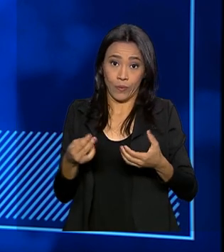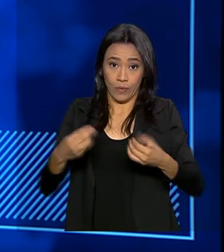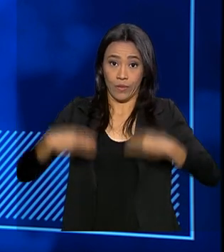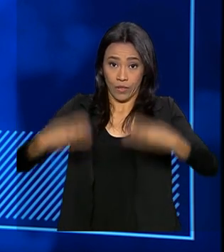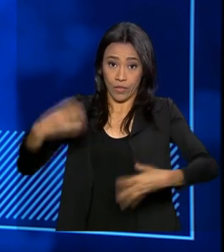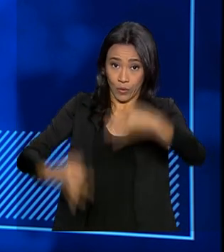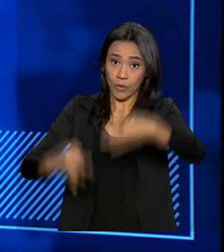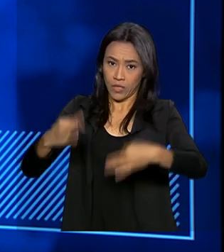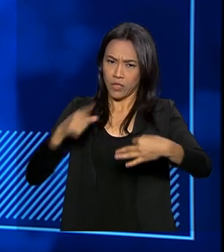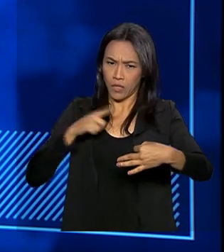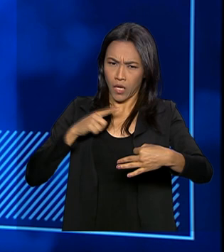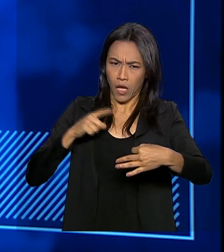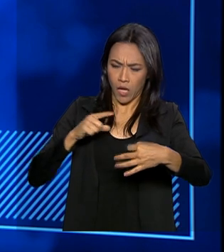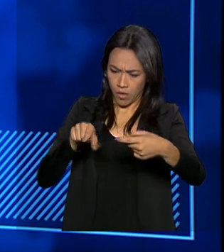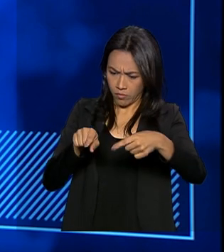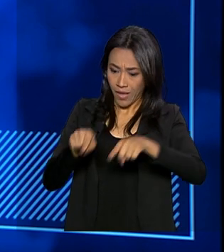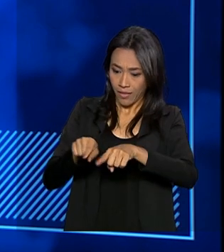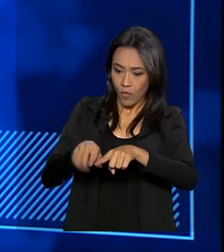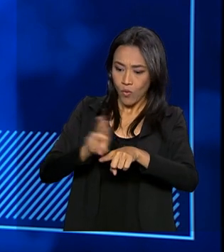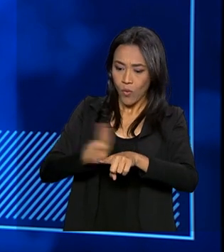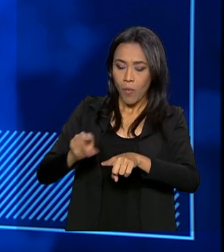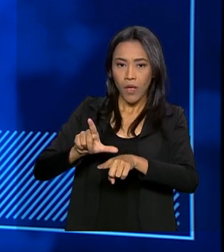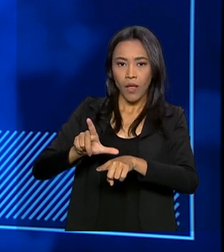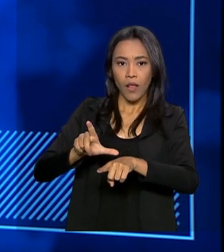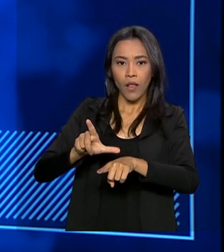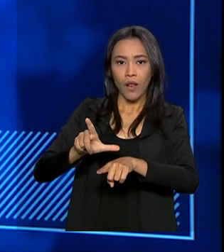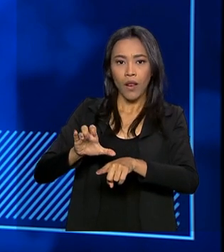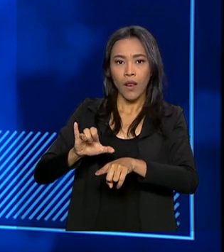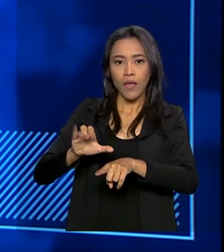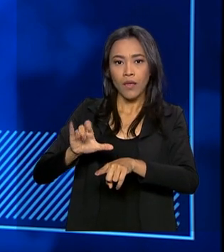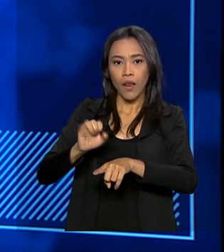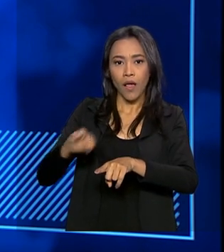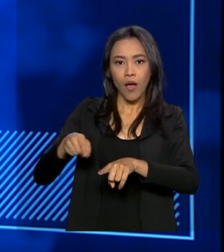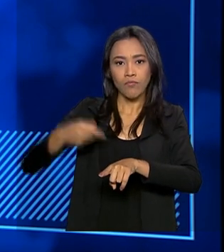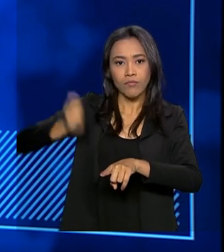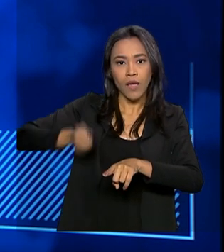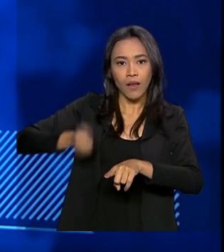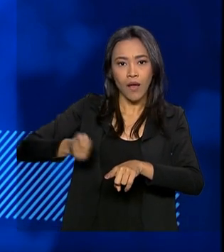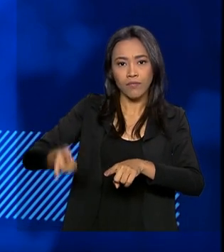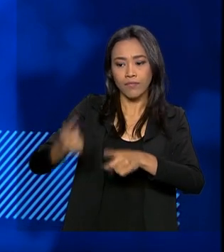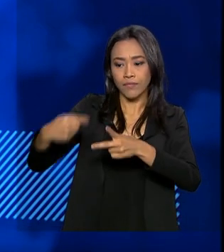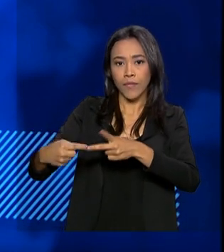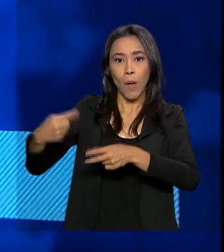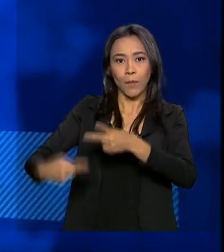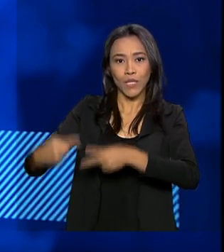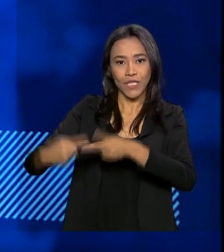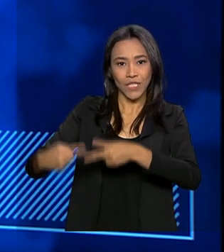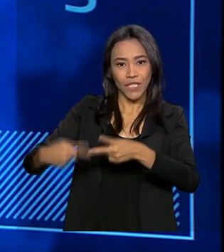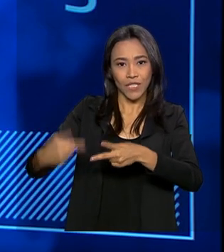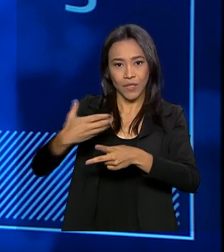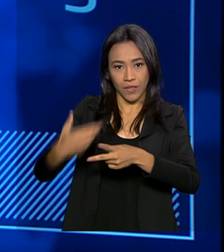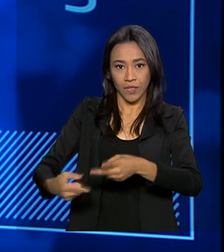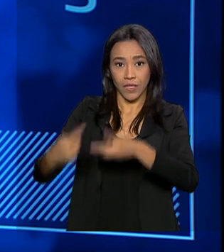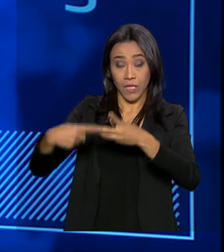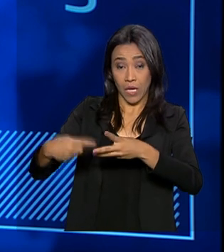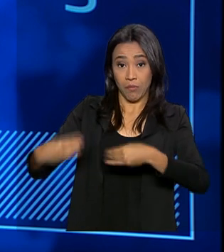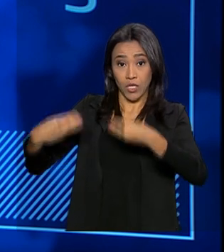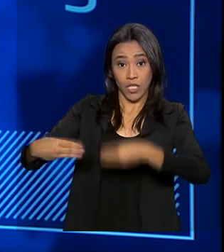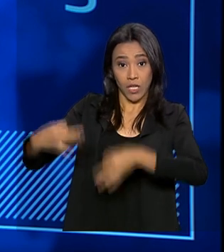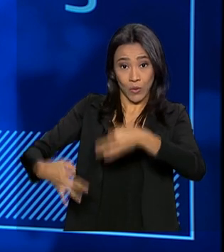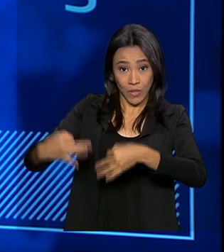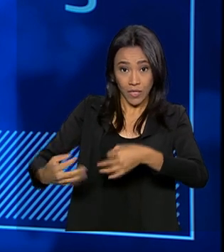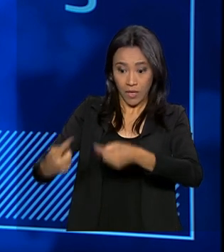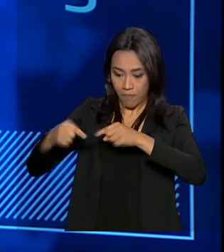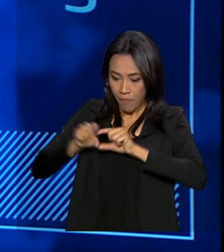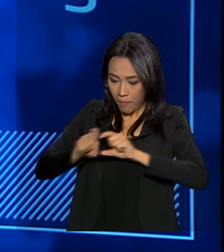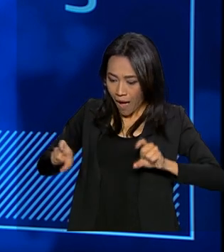lá no site que trata de leilões dentro do Ministério da Justiça, políticas públicas, Ministério da Justiça, leilões.